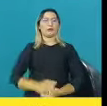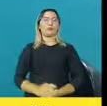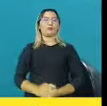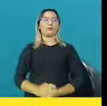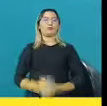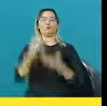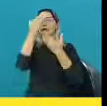todos.